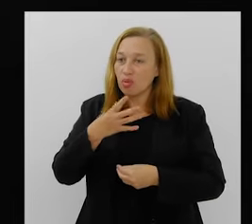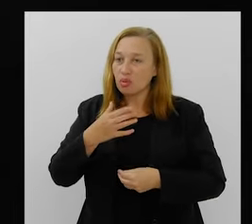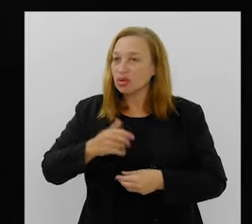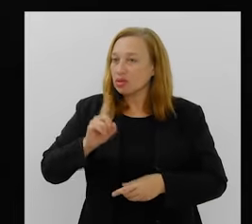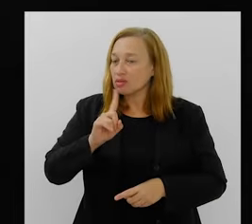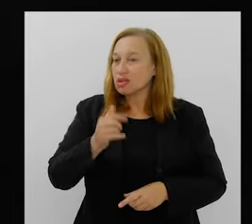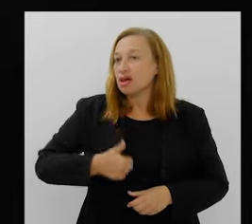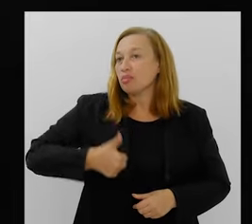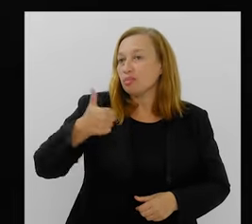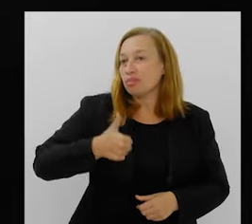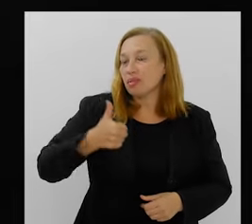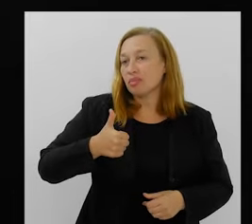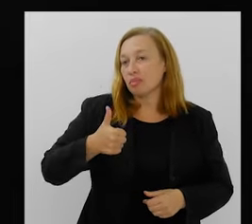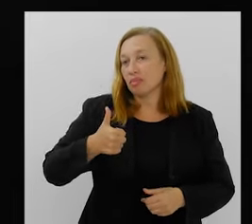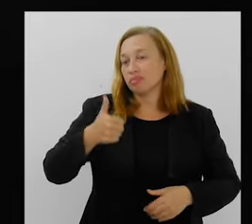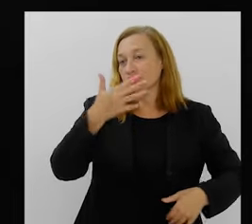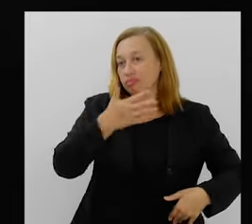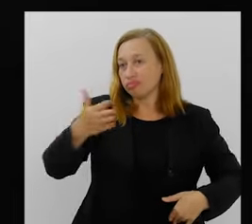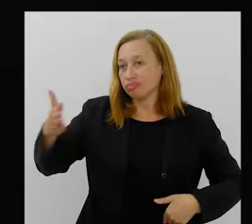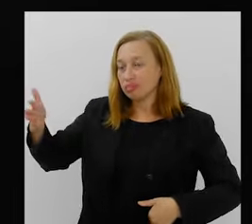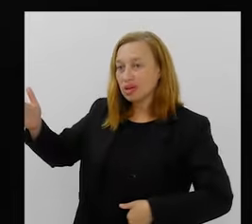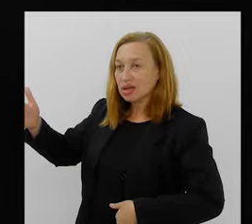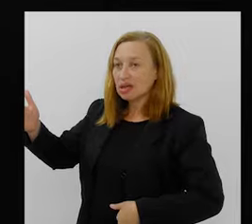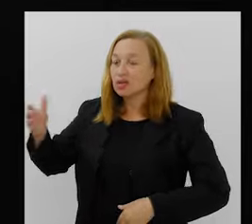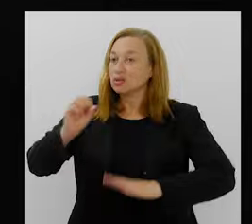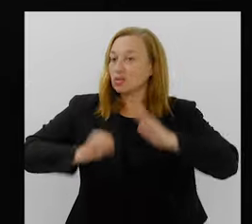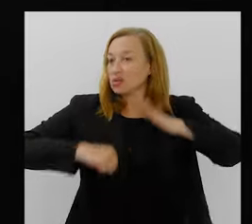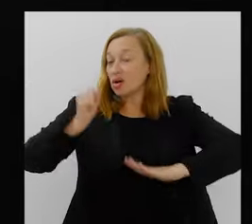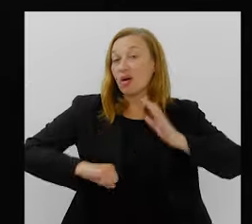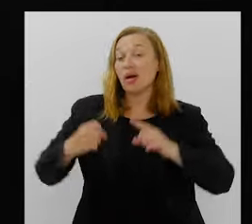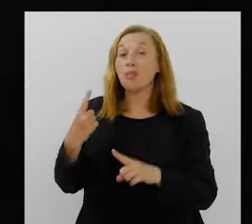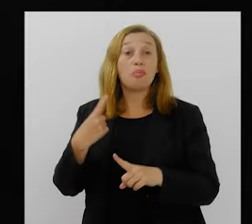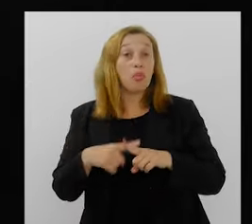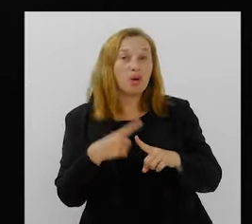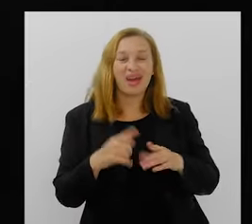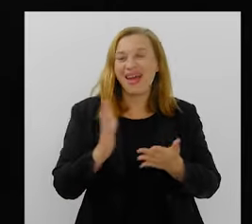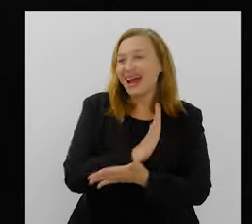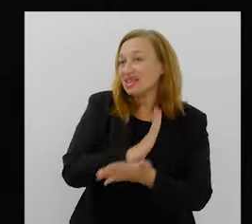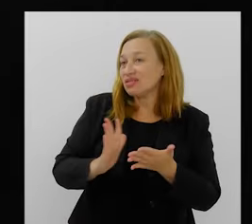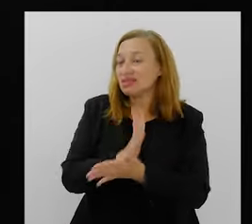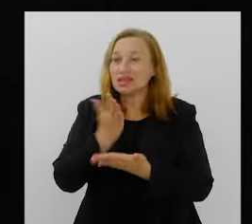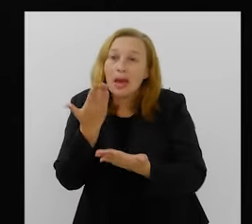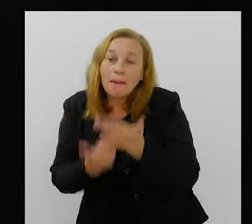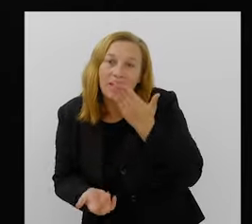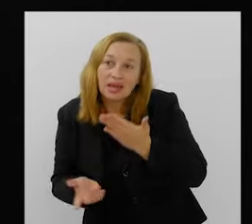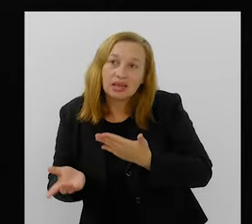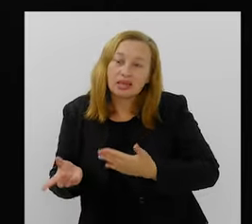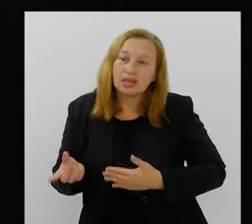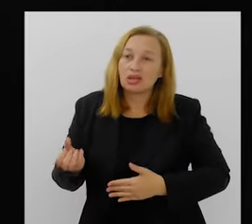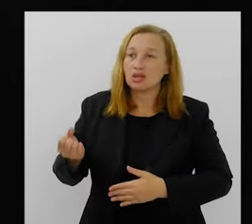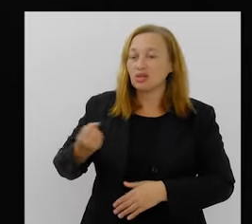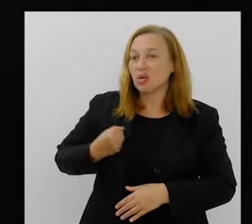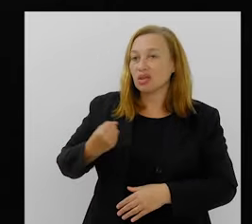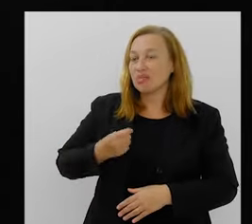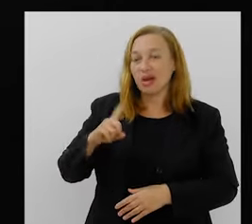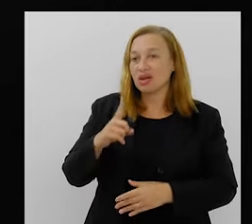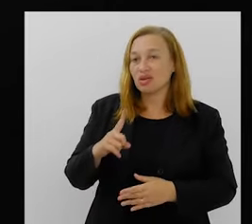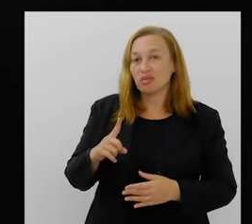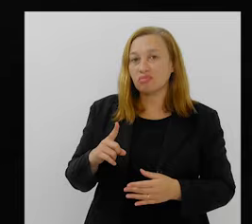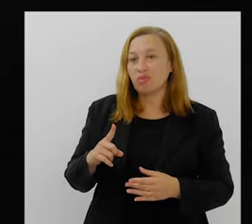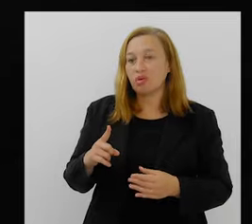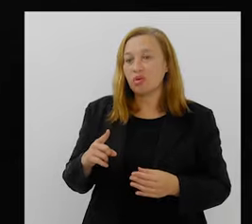a primeira porta-bandeira do Salgueiro. Por quê? Por quê, então? Porque às vezes você perde ponto, mas não tem a ver com a sua dança.